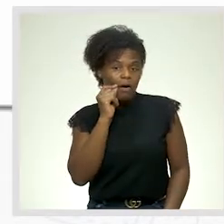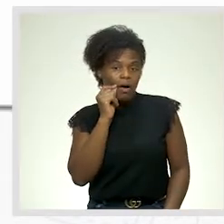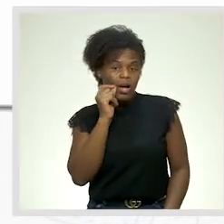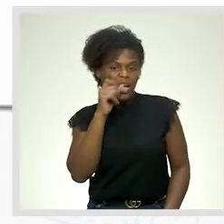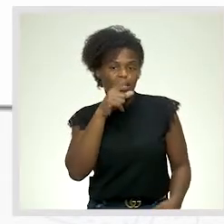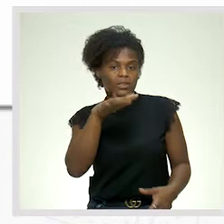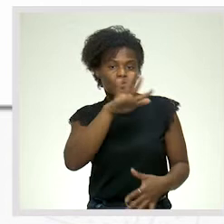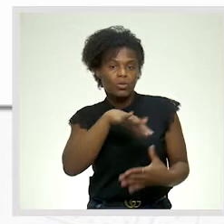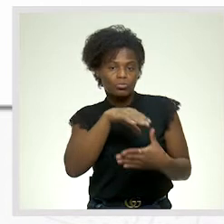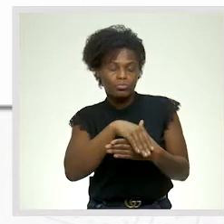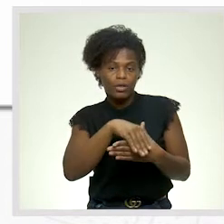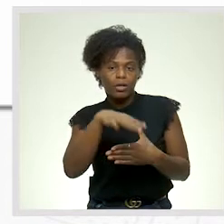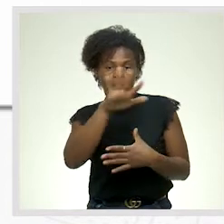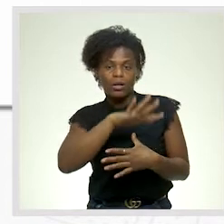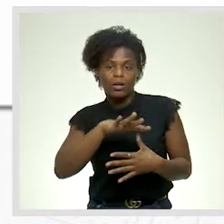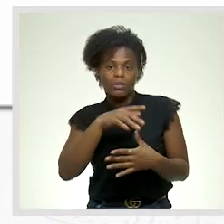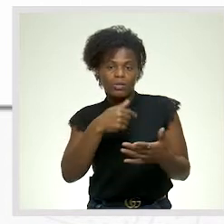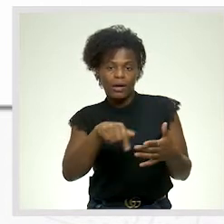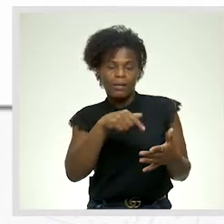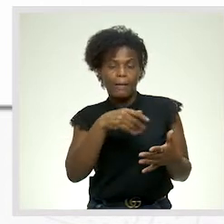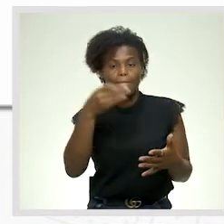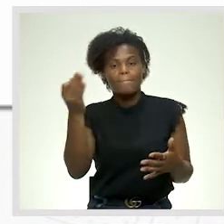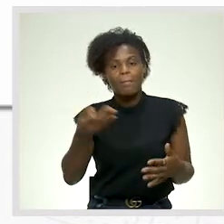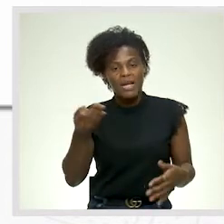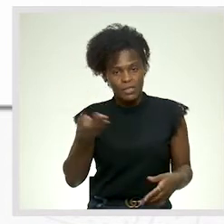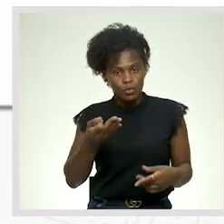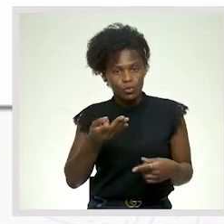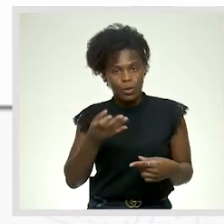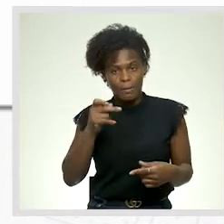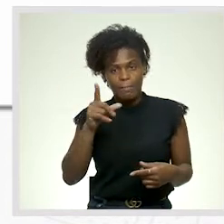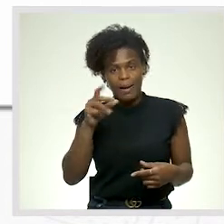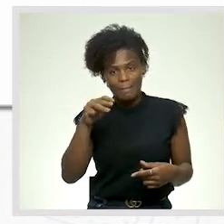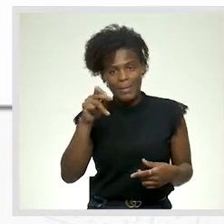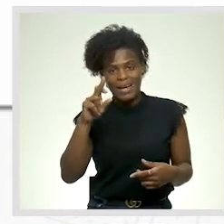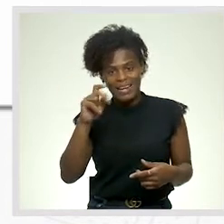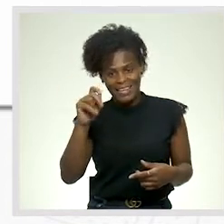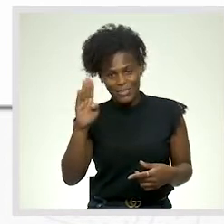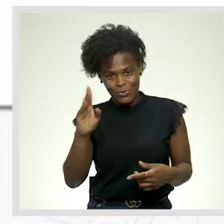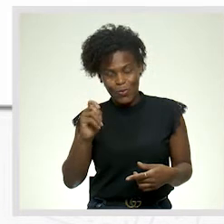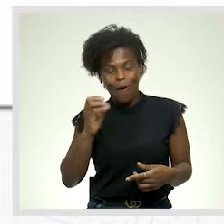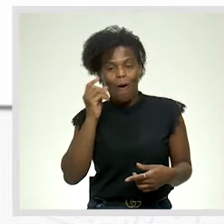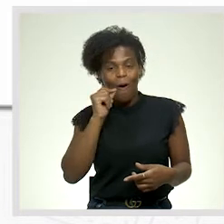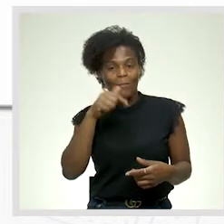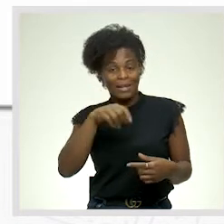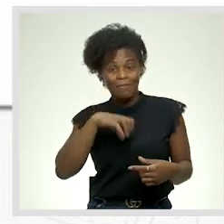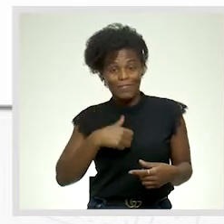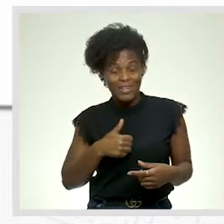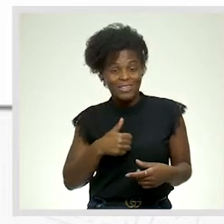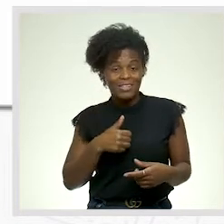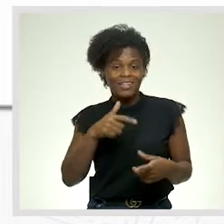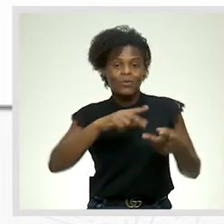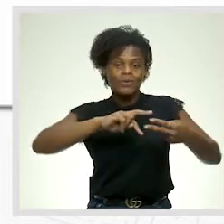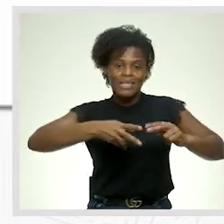claramente, pela presença da palavra palmarejo, ele está claramente em Cabo Verde, mais concretamente no